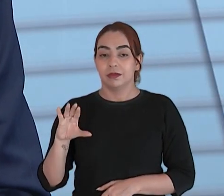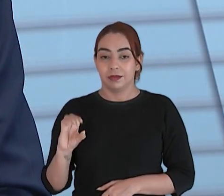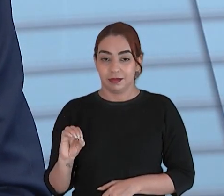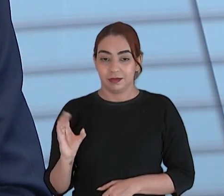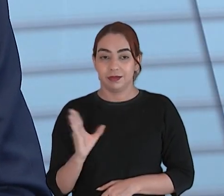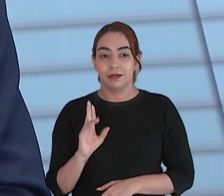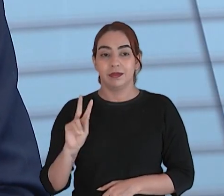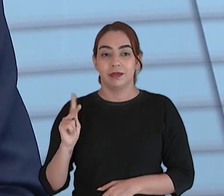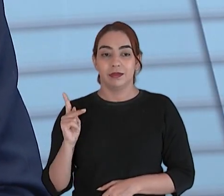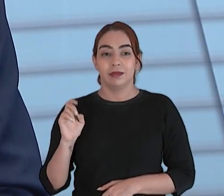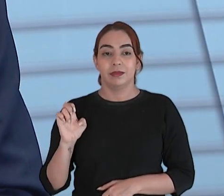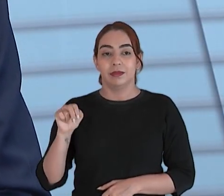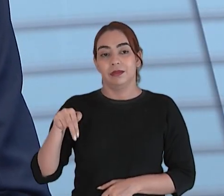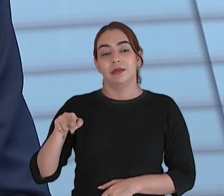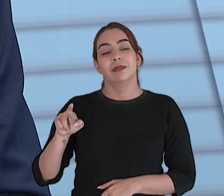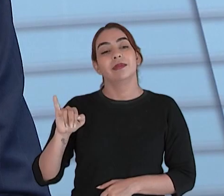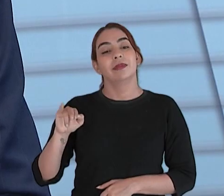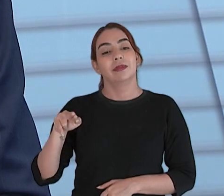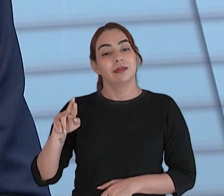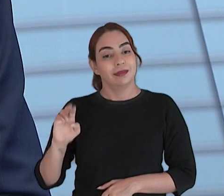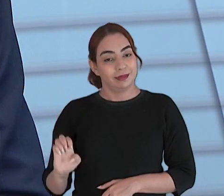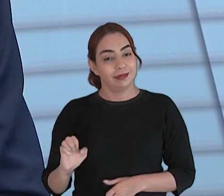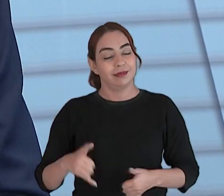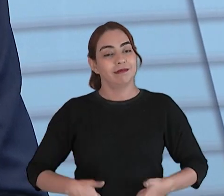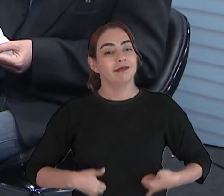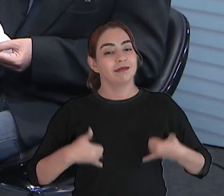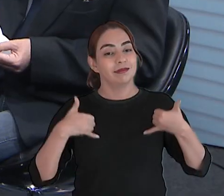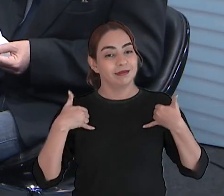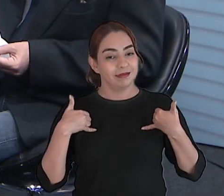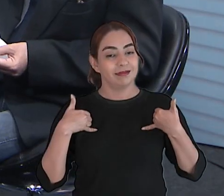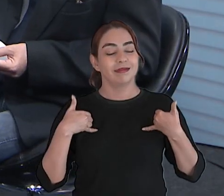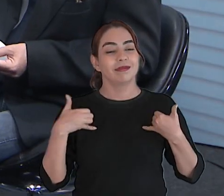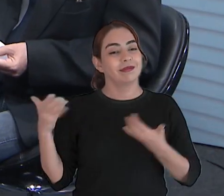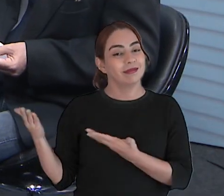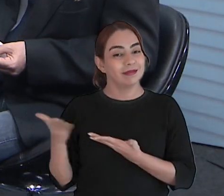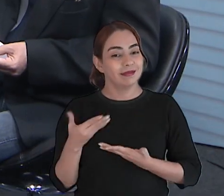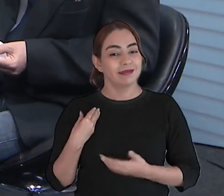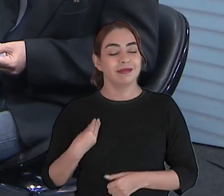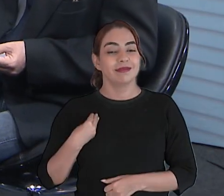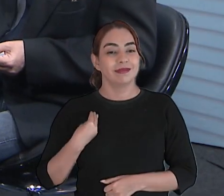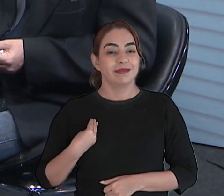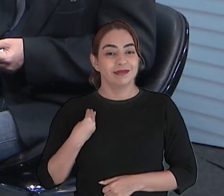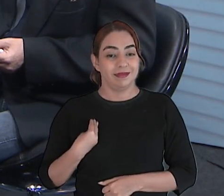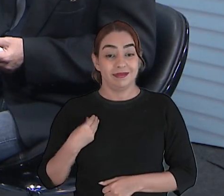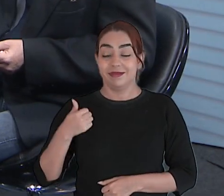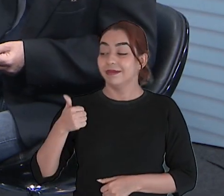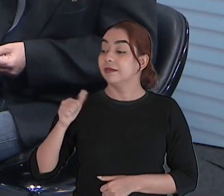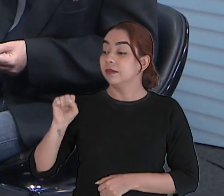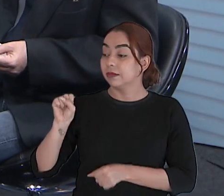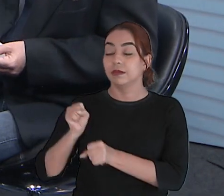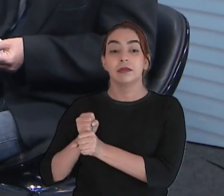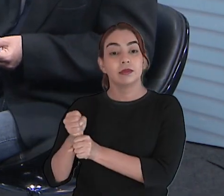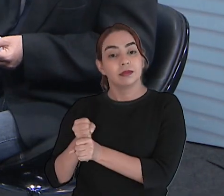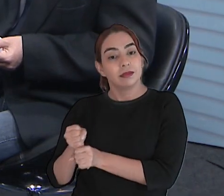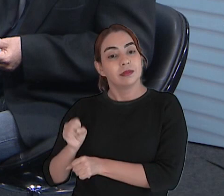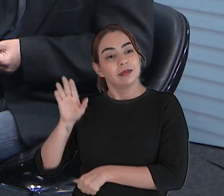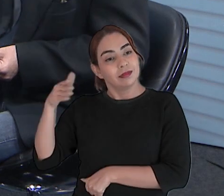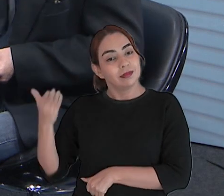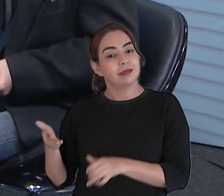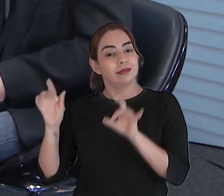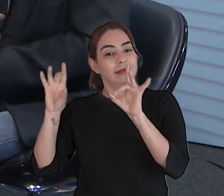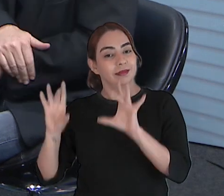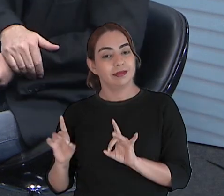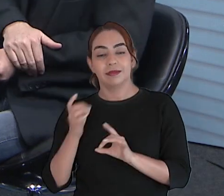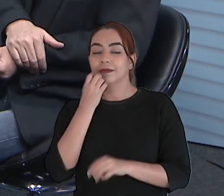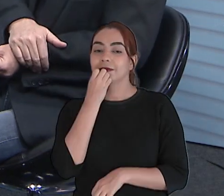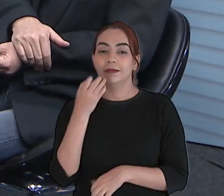é uma honra recebê-lo, uma alegria, deputado. O programa 3.412, 18 anos no ar, recebendo hoje o senhor aqui. Seja